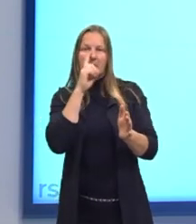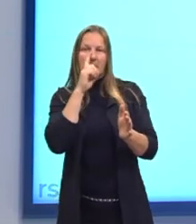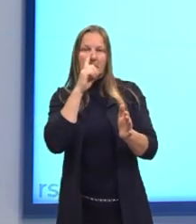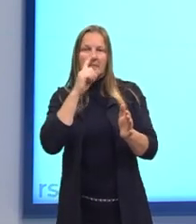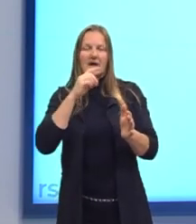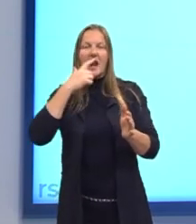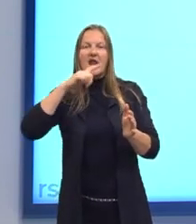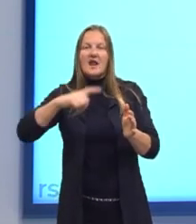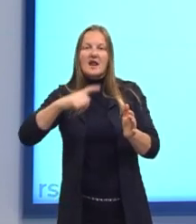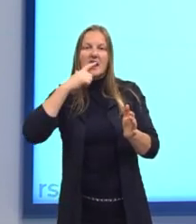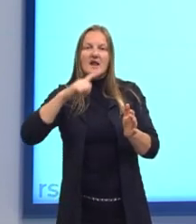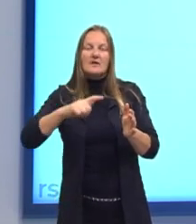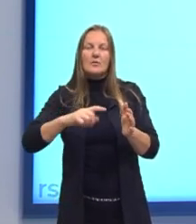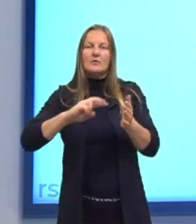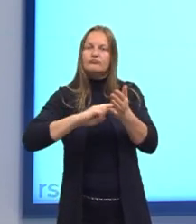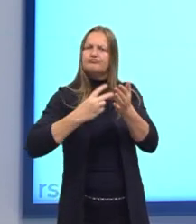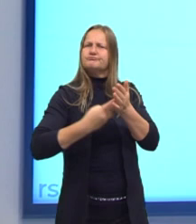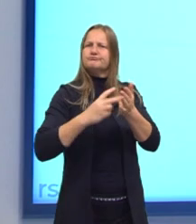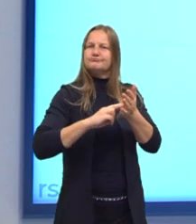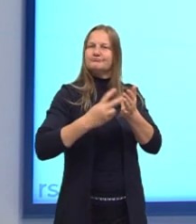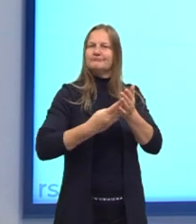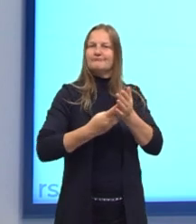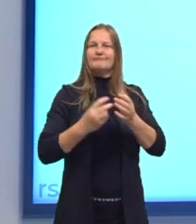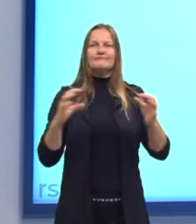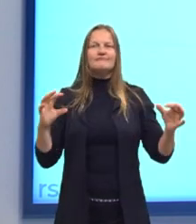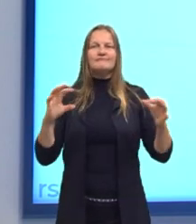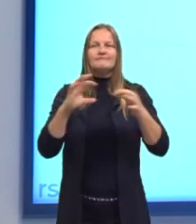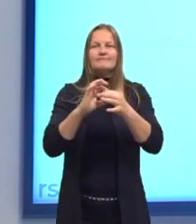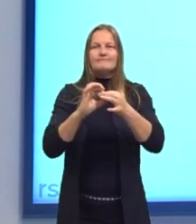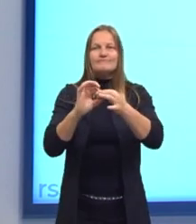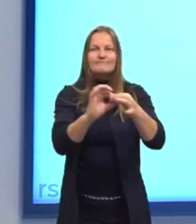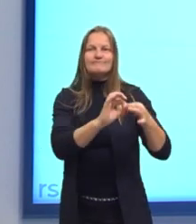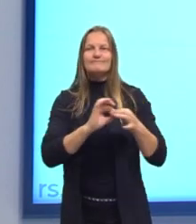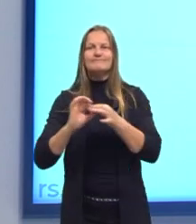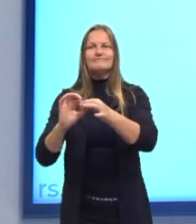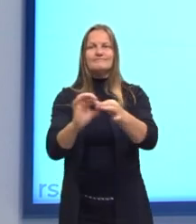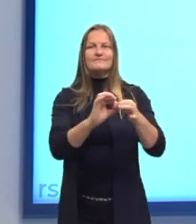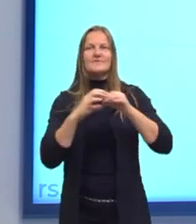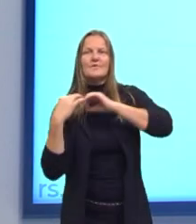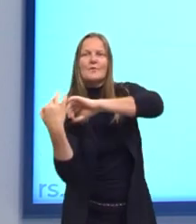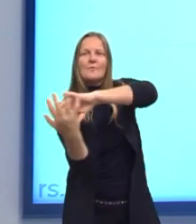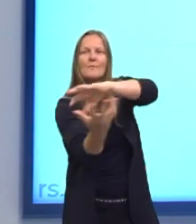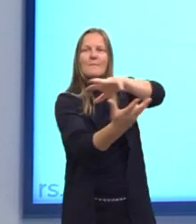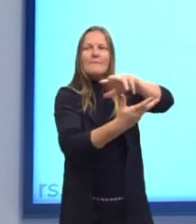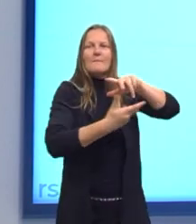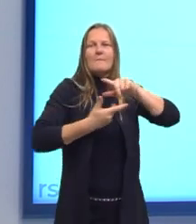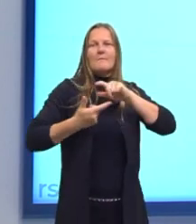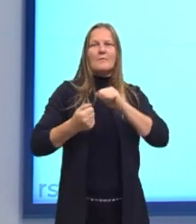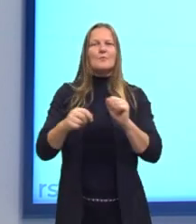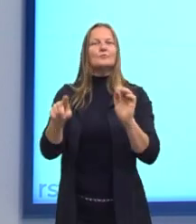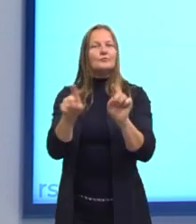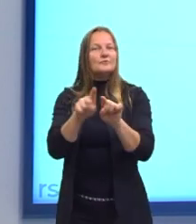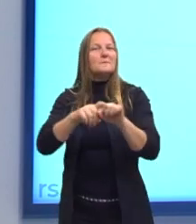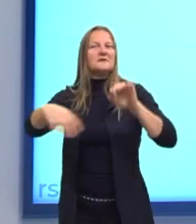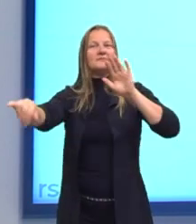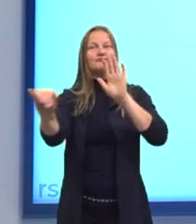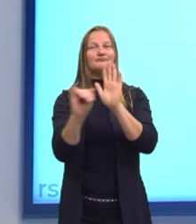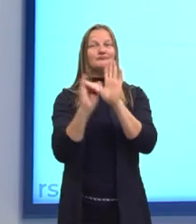significados, integradora da organização do mundo e da própria identidade.